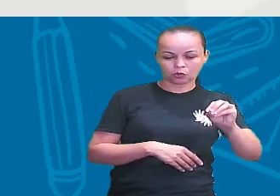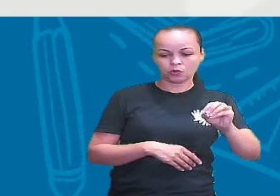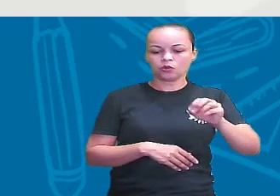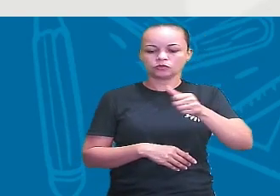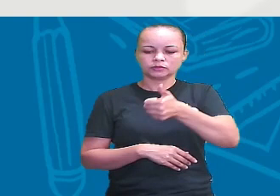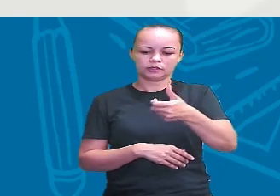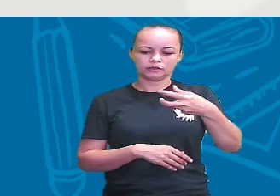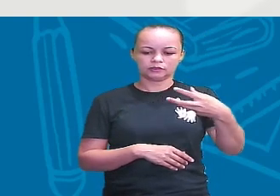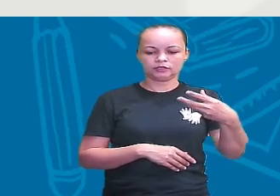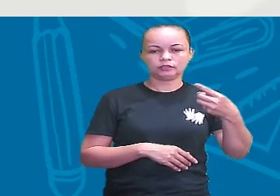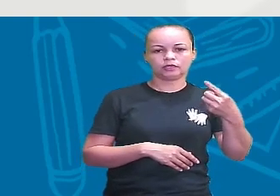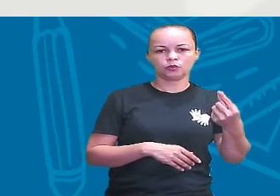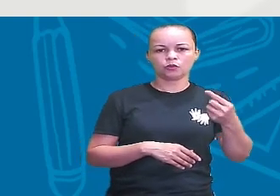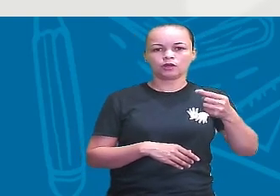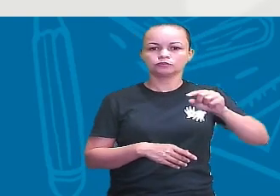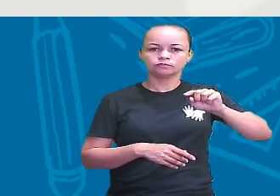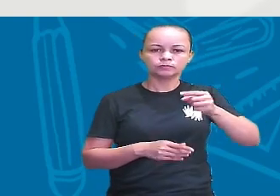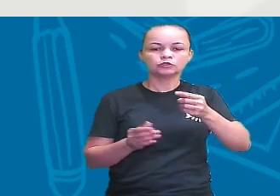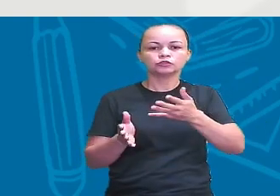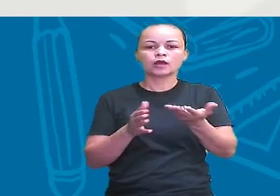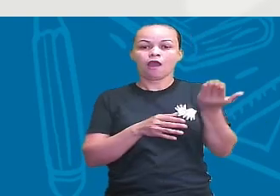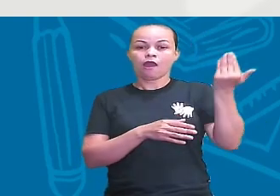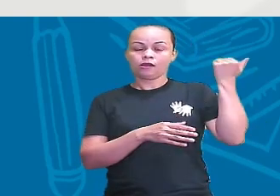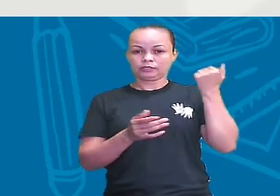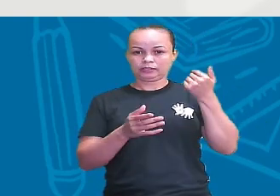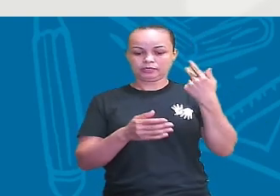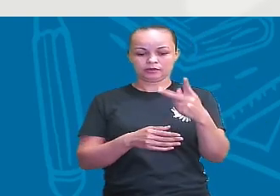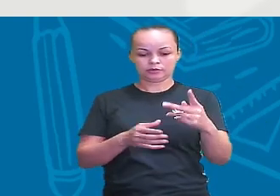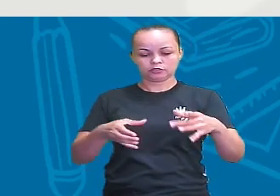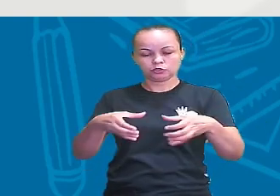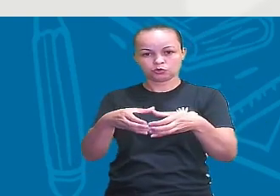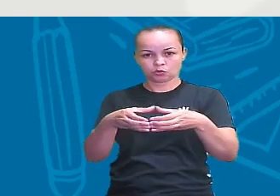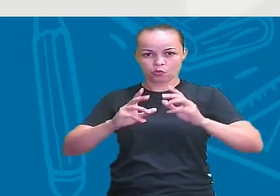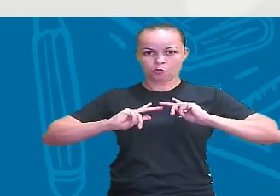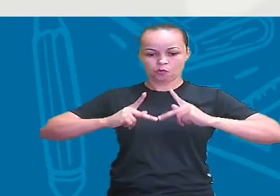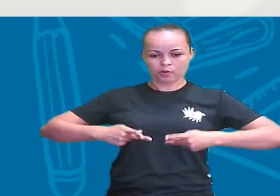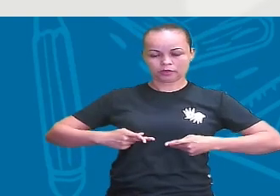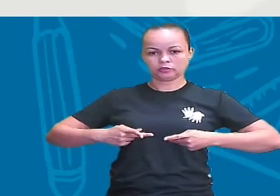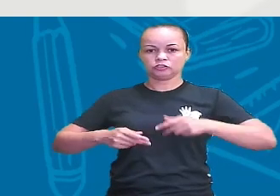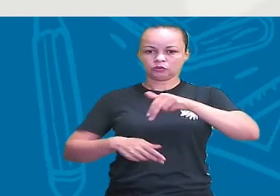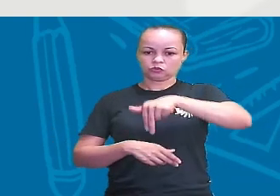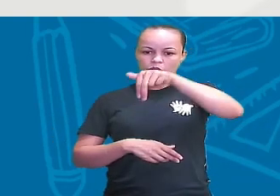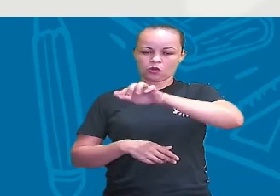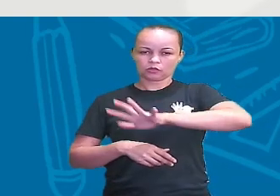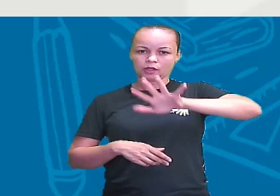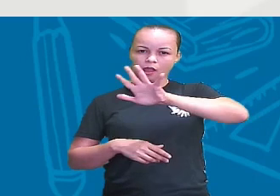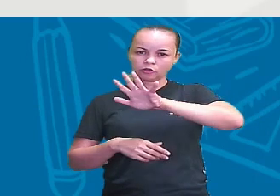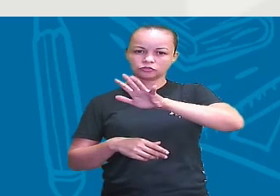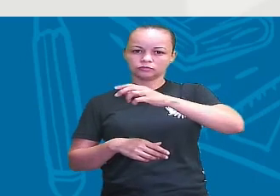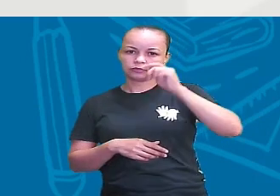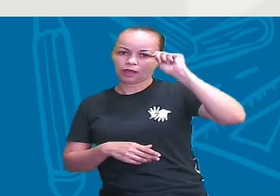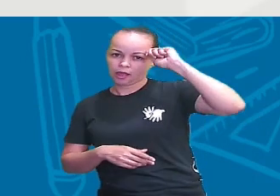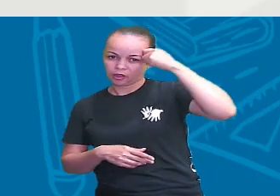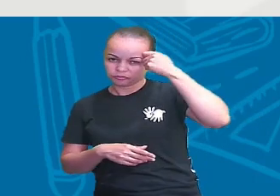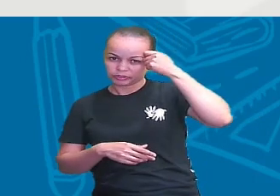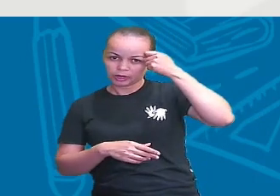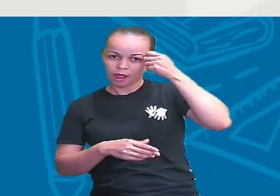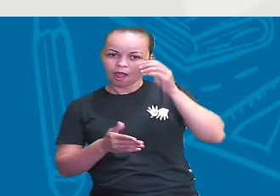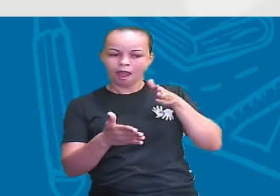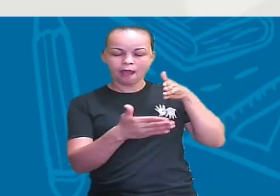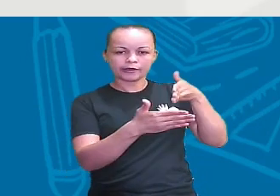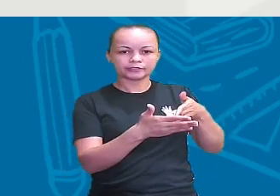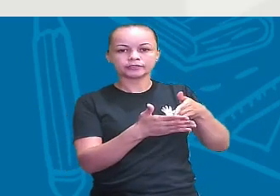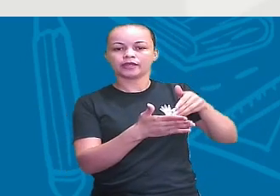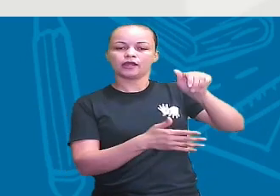E essa migração mais antiga, esses grupos humanos, eles deixaram o Nordeste da África em direção ao Sul da Península